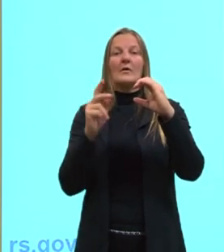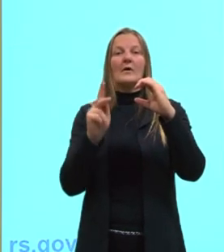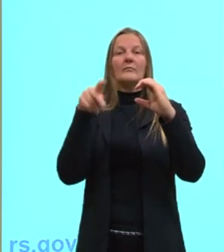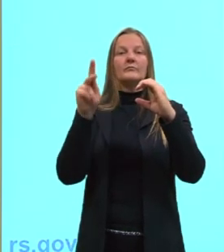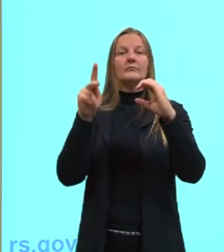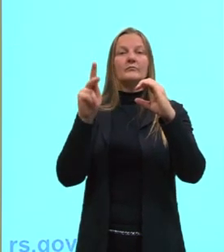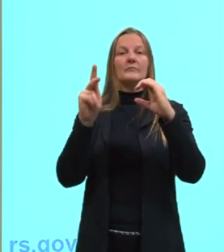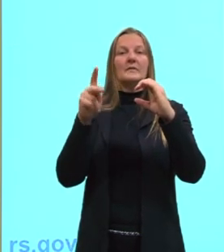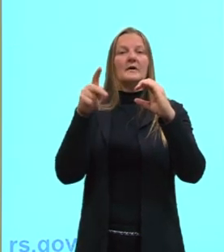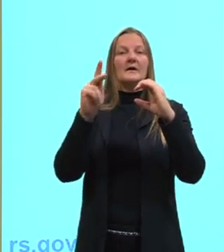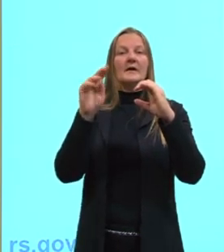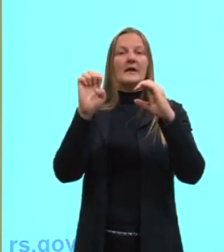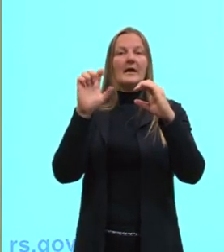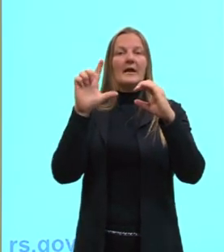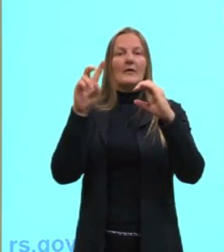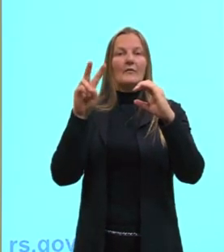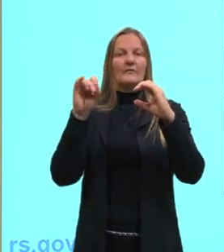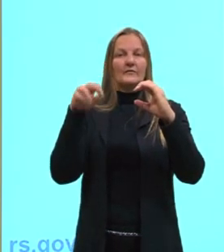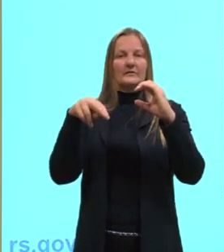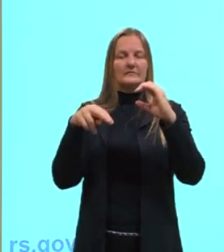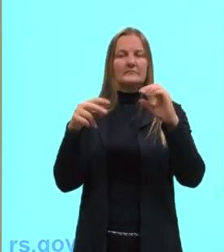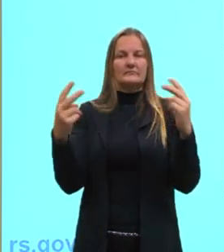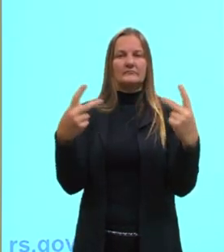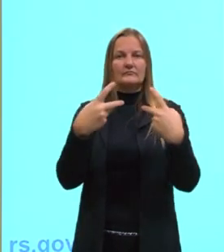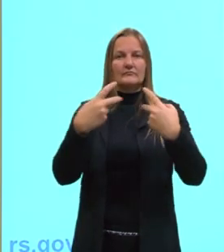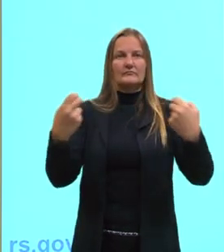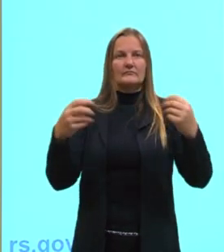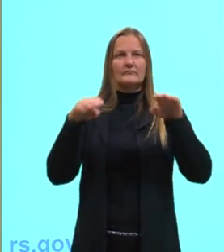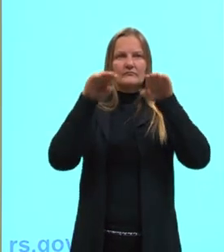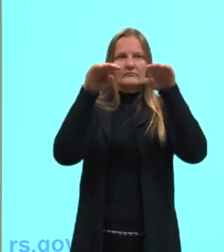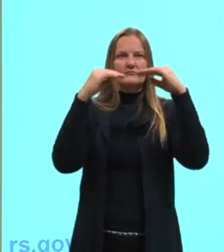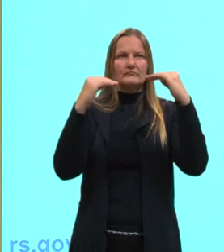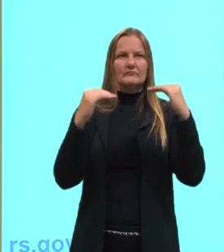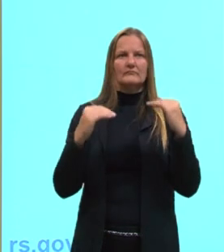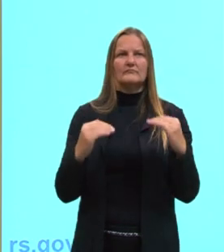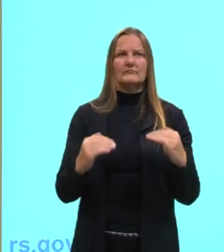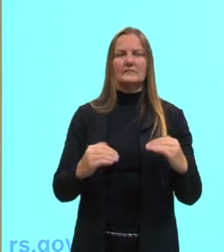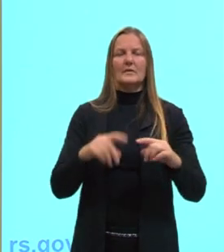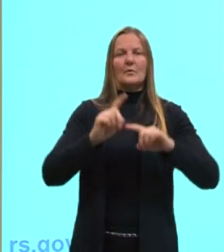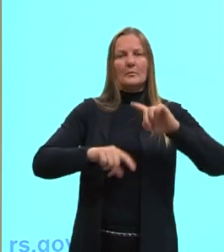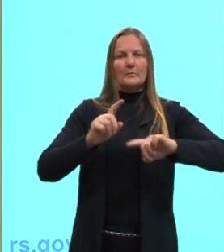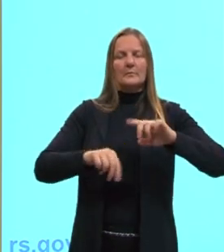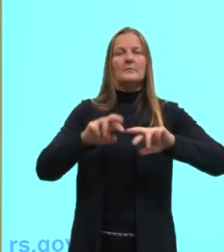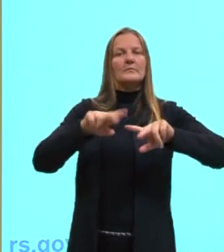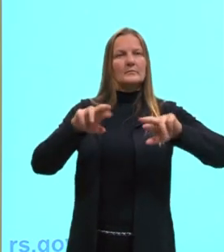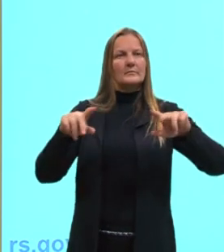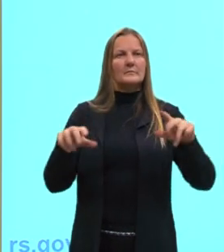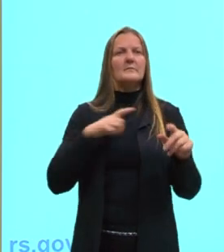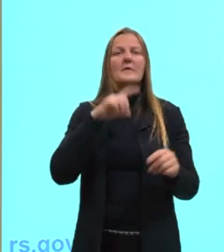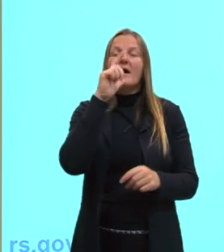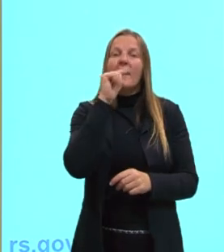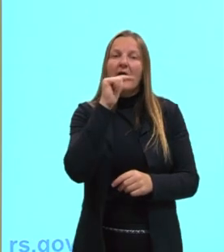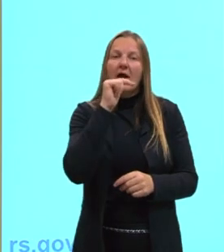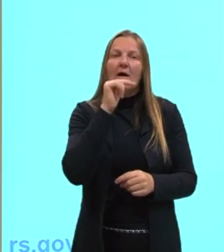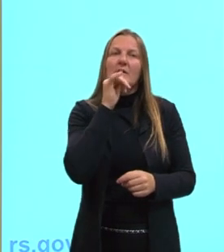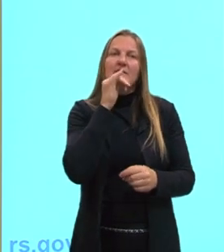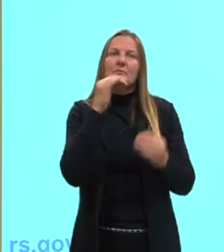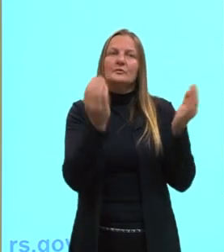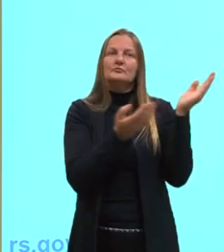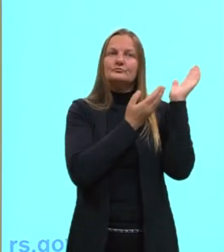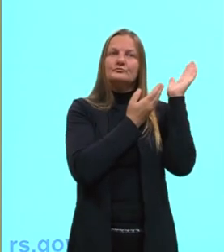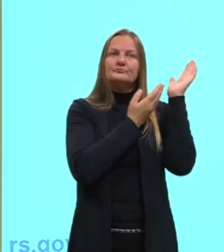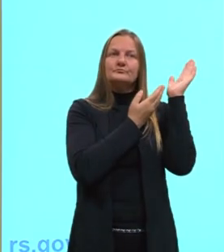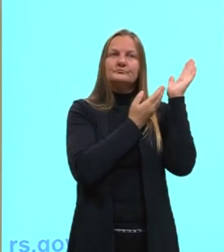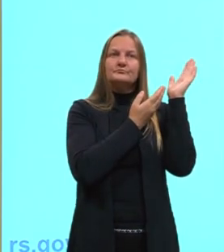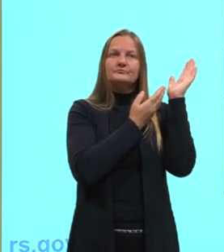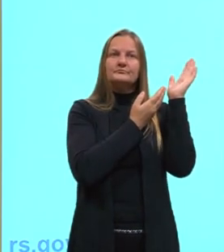Aqui a gente tem alguns materiais, né, para vocês verem a diferença, né? Então, a água, ó, vejam, a água